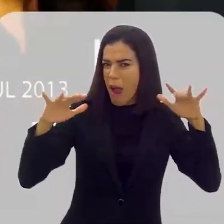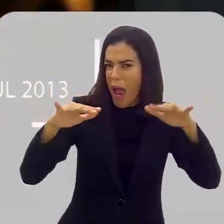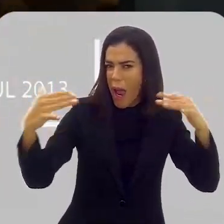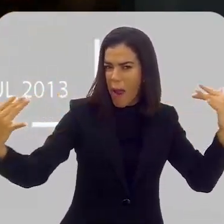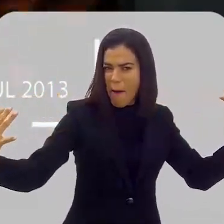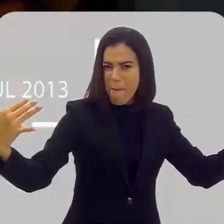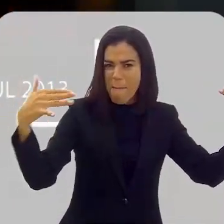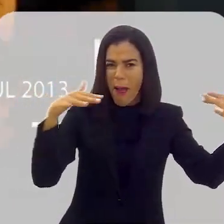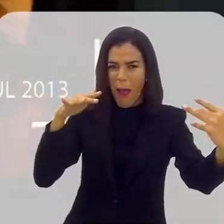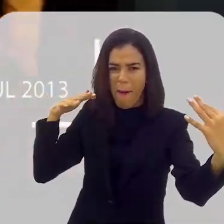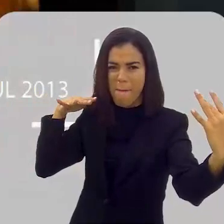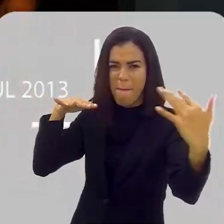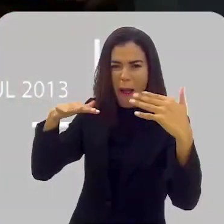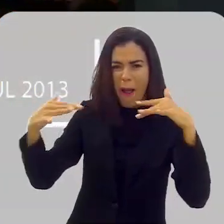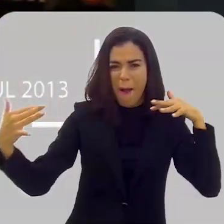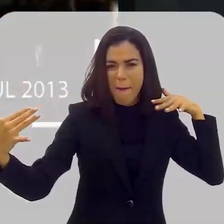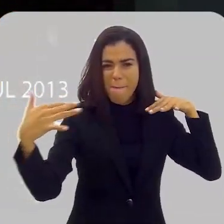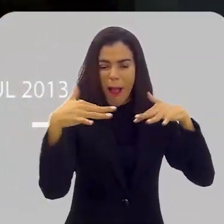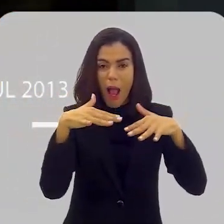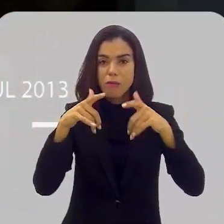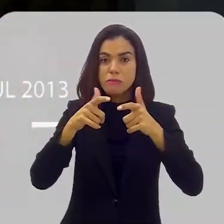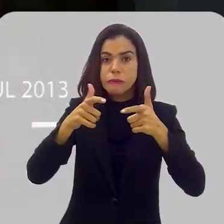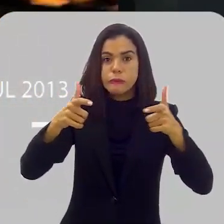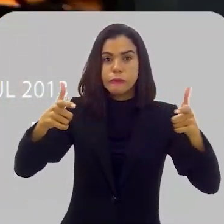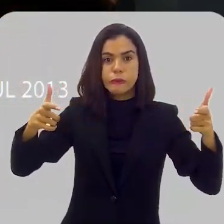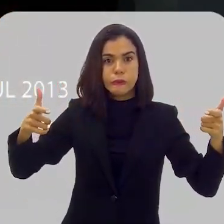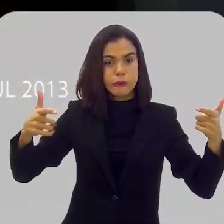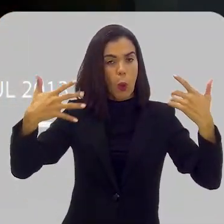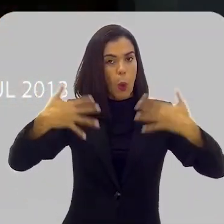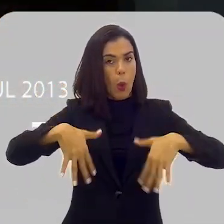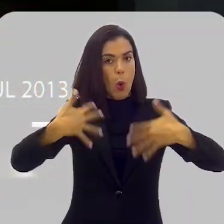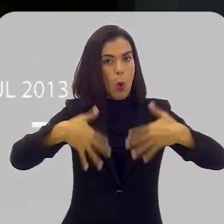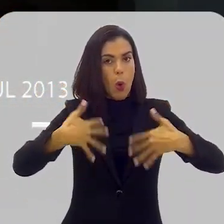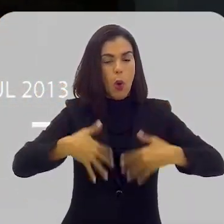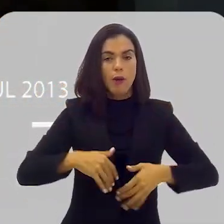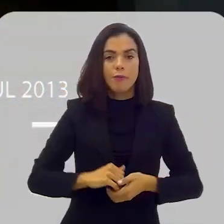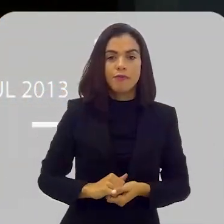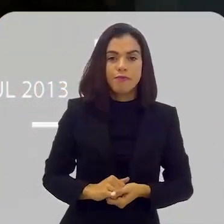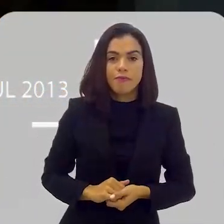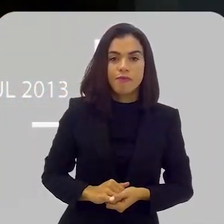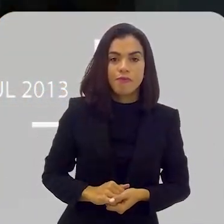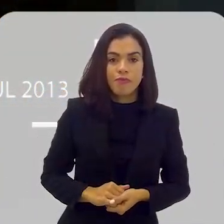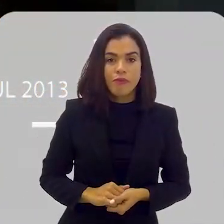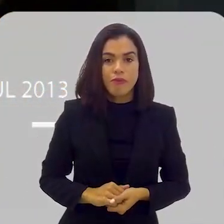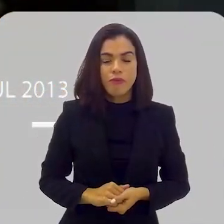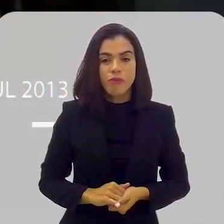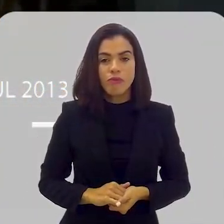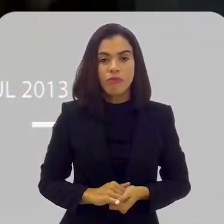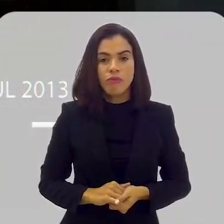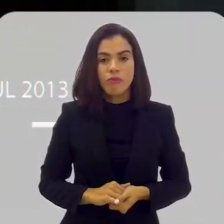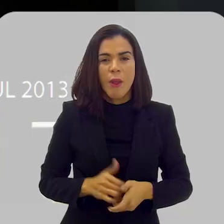palcos dos protestos, que tomaram uma proporção impensável e espontânea.